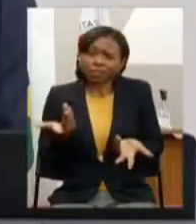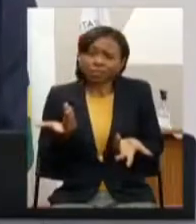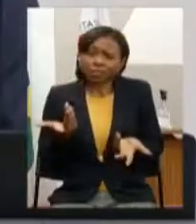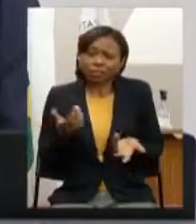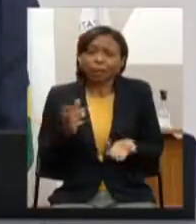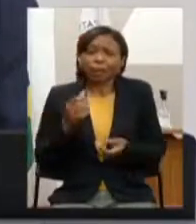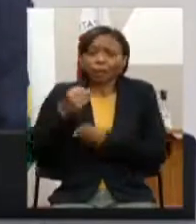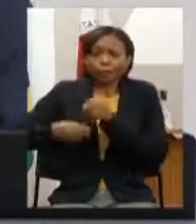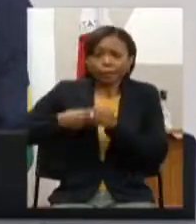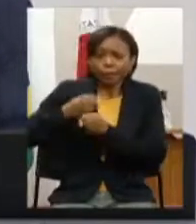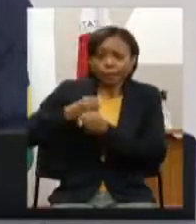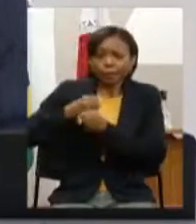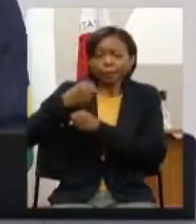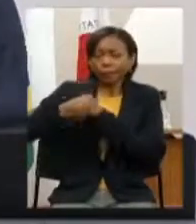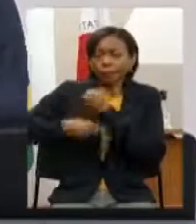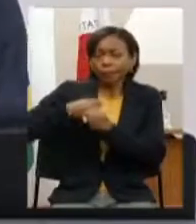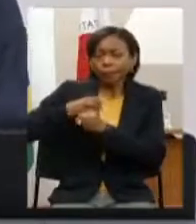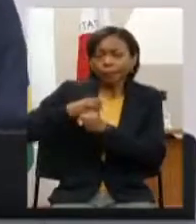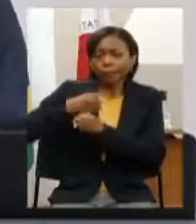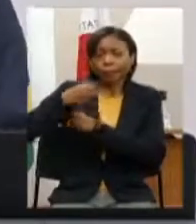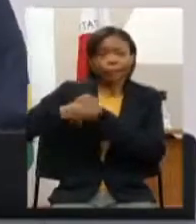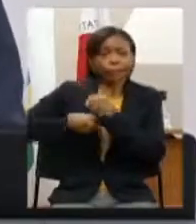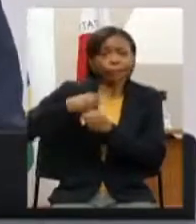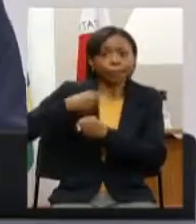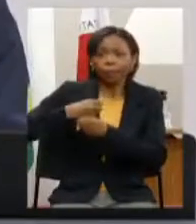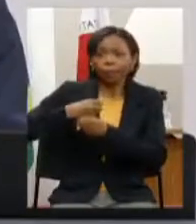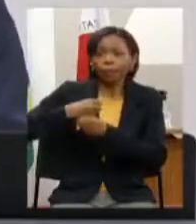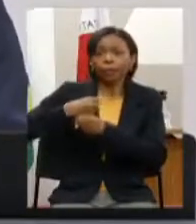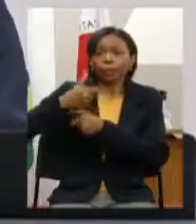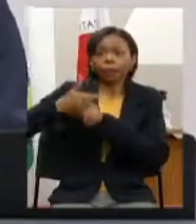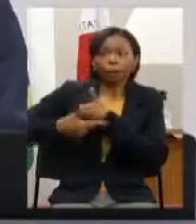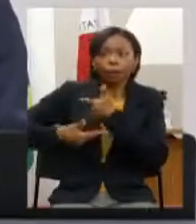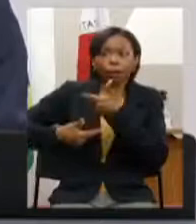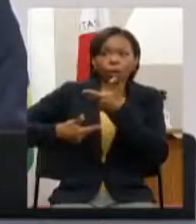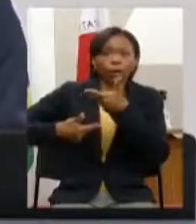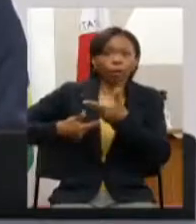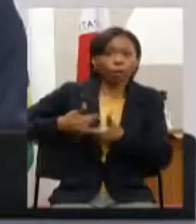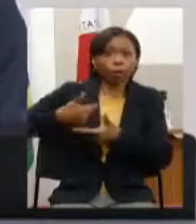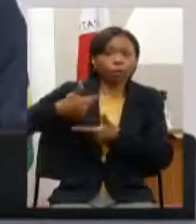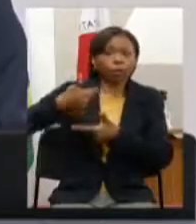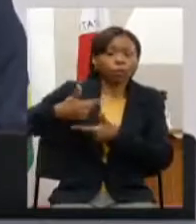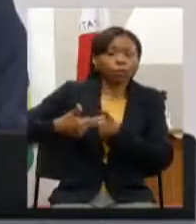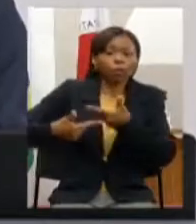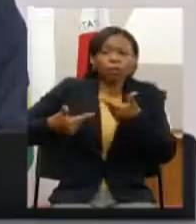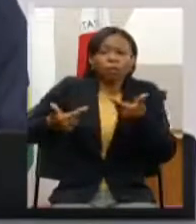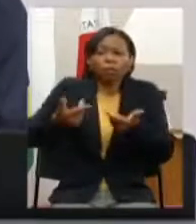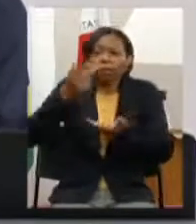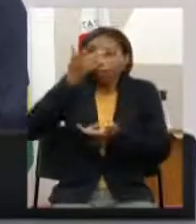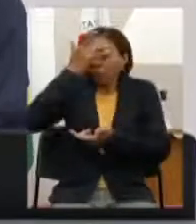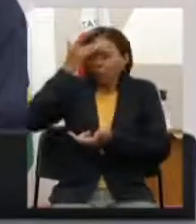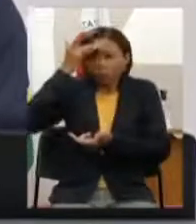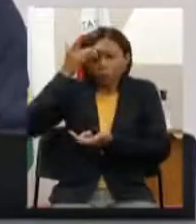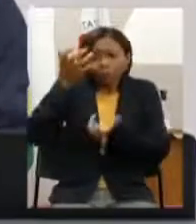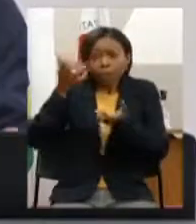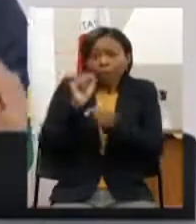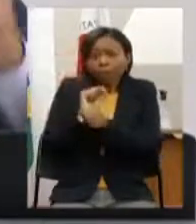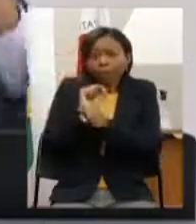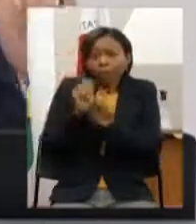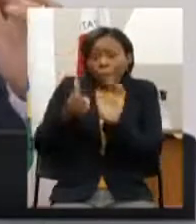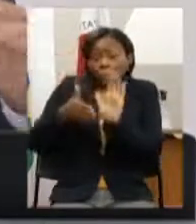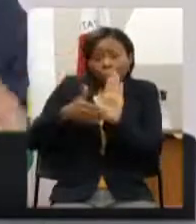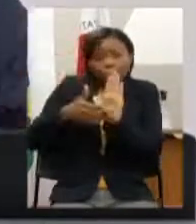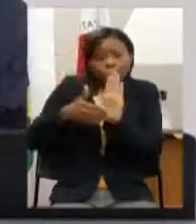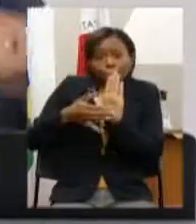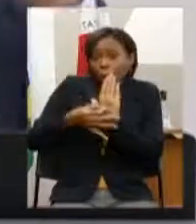cada ano a gente anda e anda e anda e as pessoas estão esperando propostas propostas que fizeram